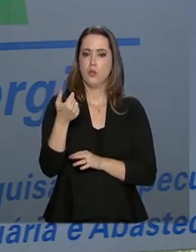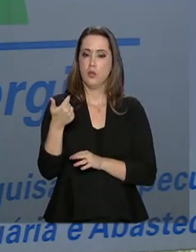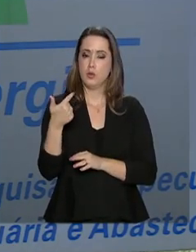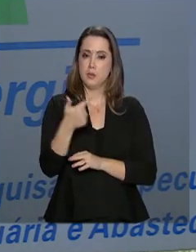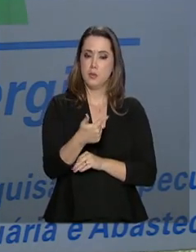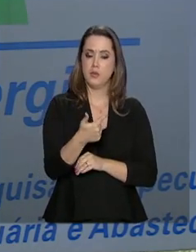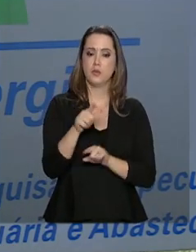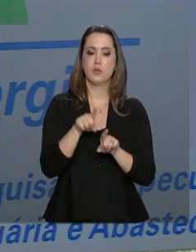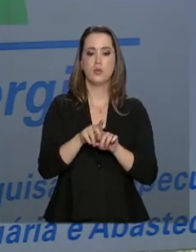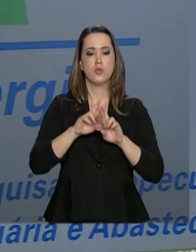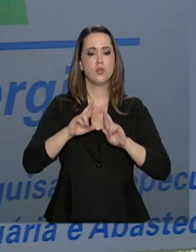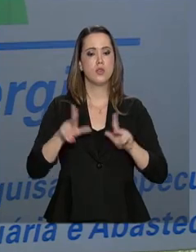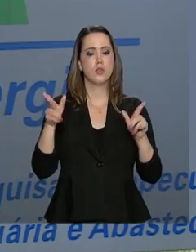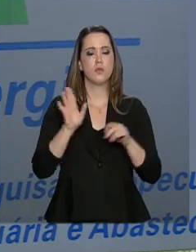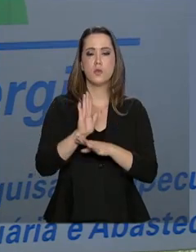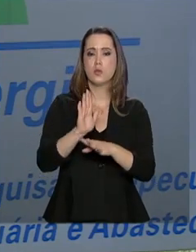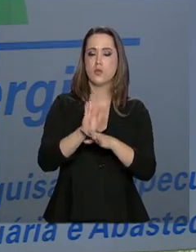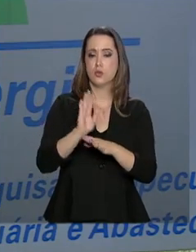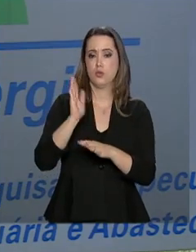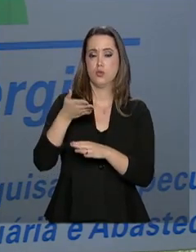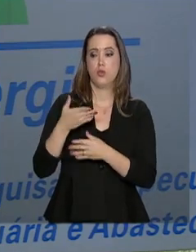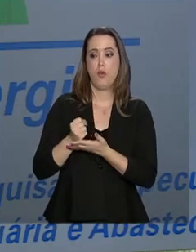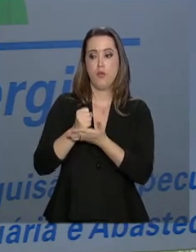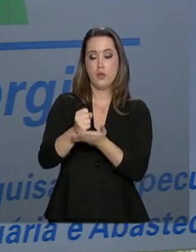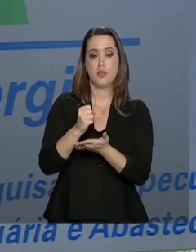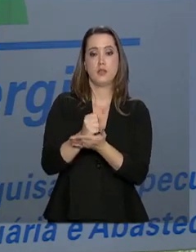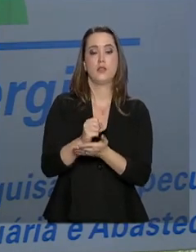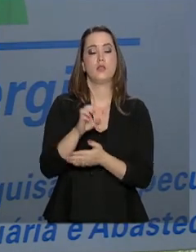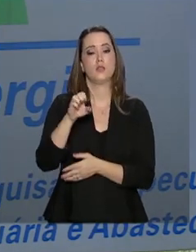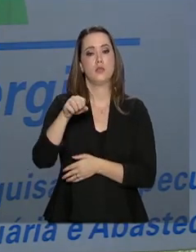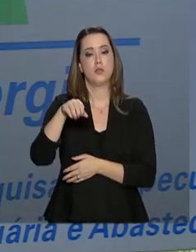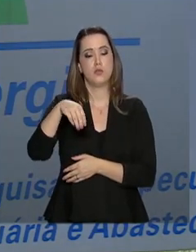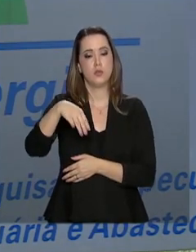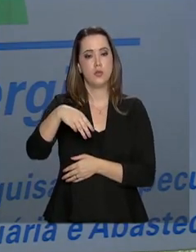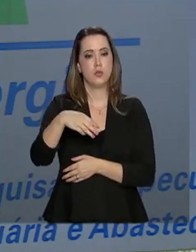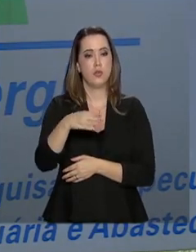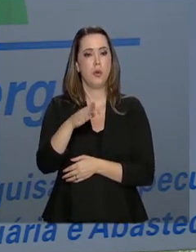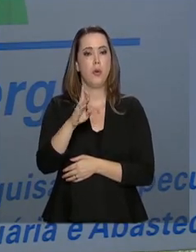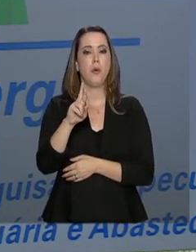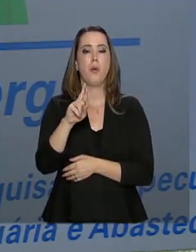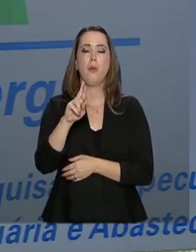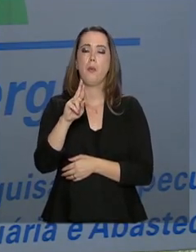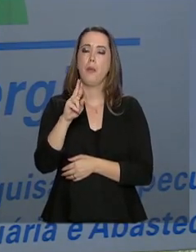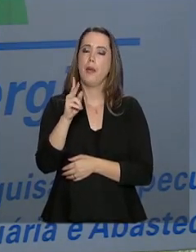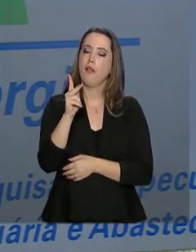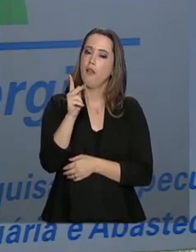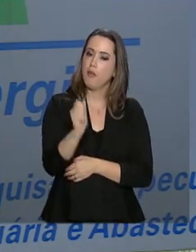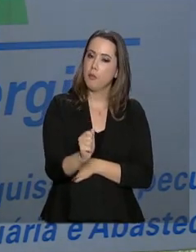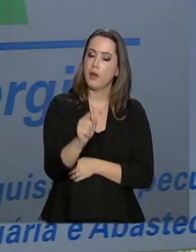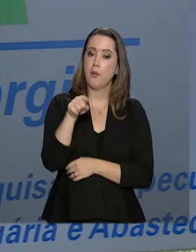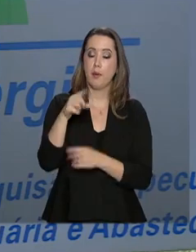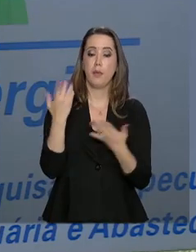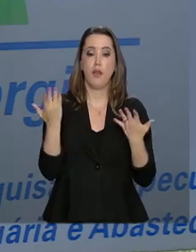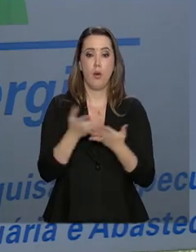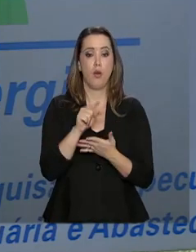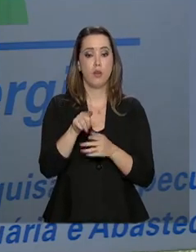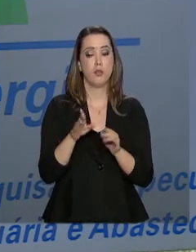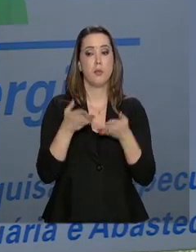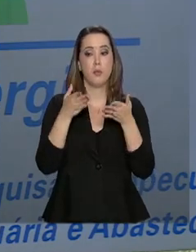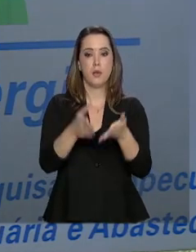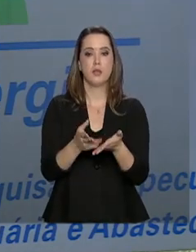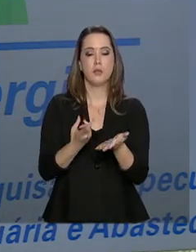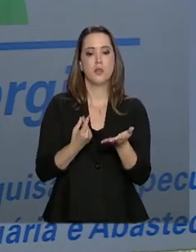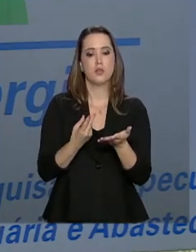A diferença do apoio tradicional já oferecido pela Embrapa é que neste modelo, as empresas também participam dos